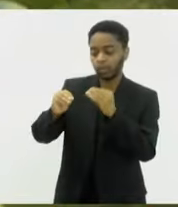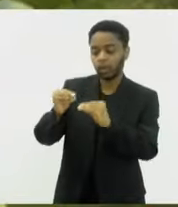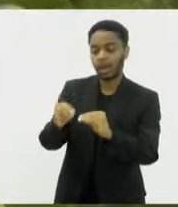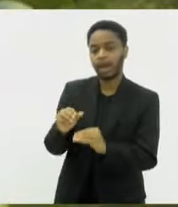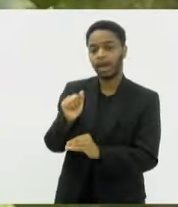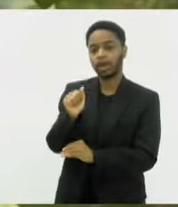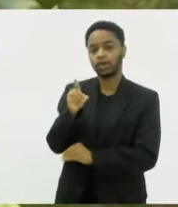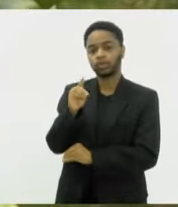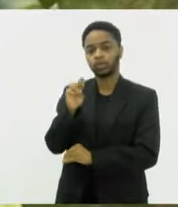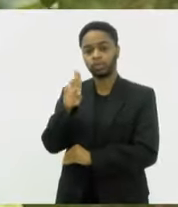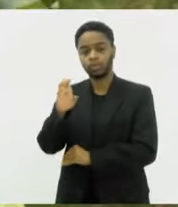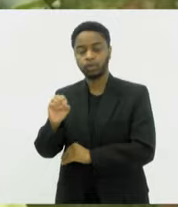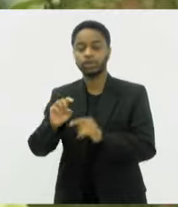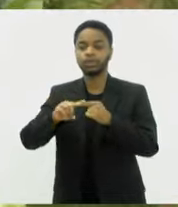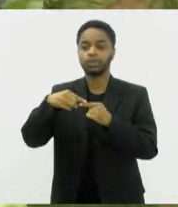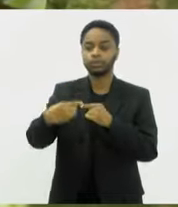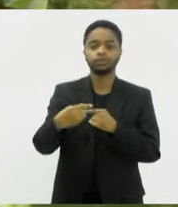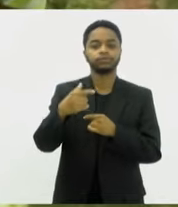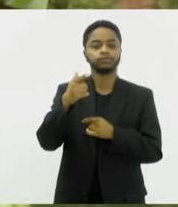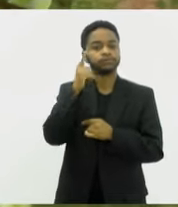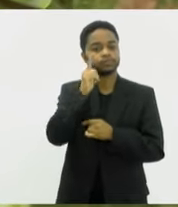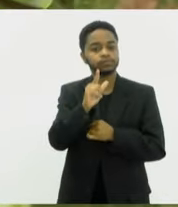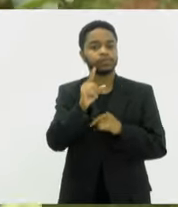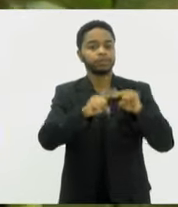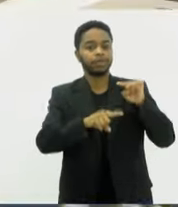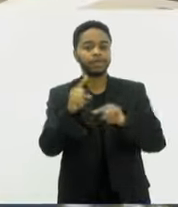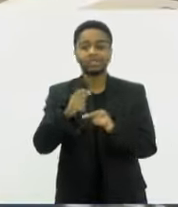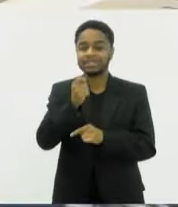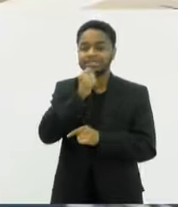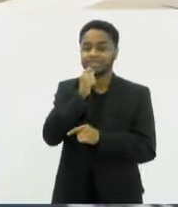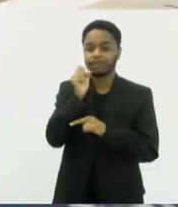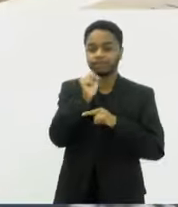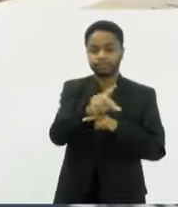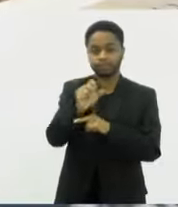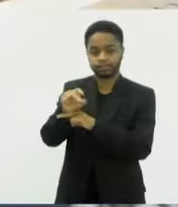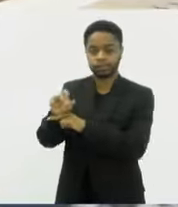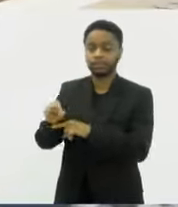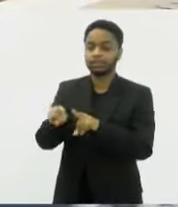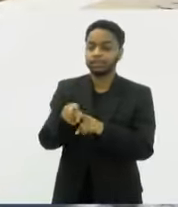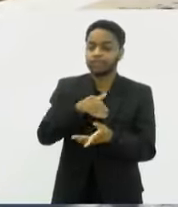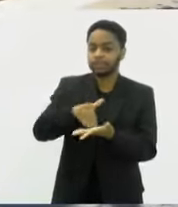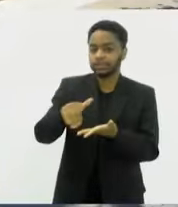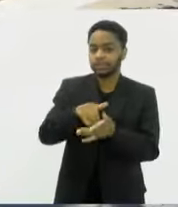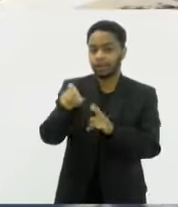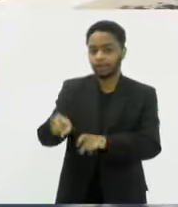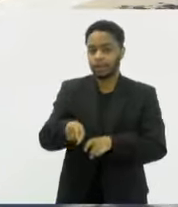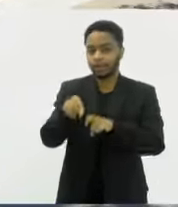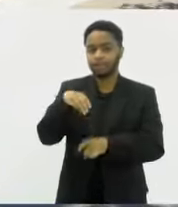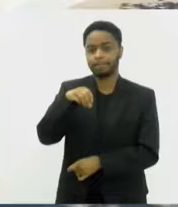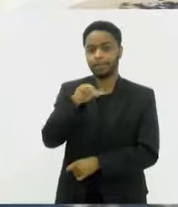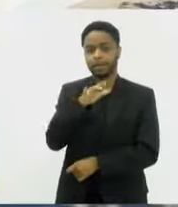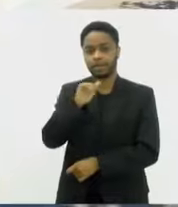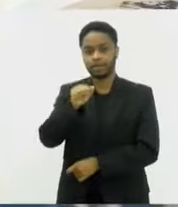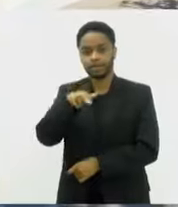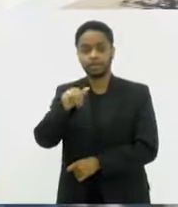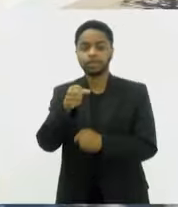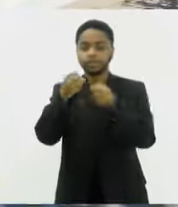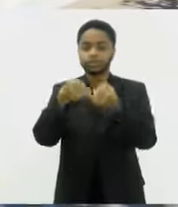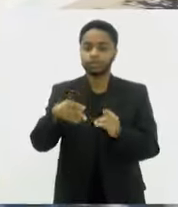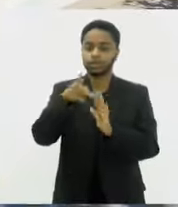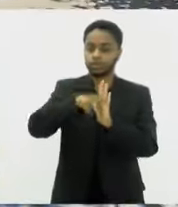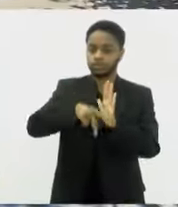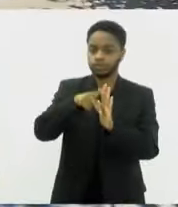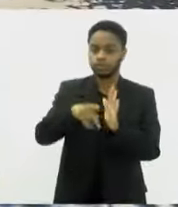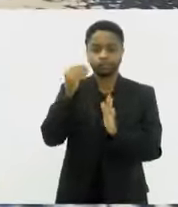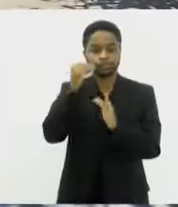itens produzidos na praça, cultivados sem agrotóxico A secretária de Agricultura, Mariana Príncipe, fala sobre os projetos de